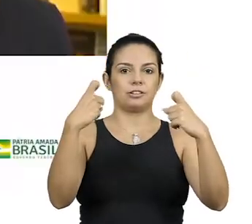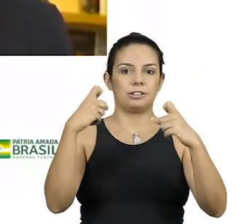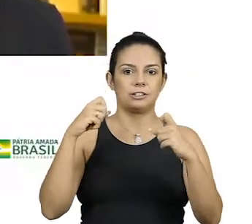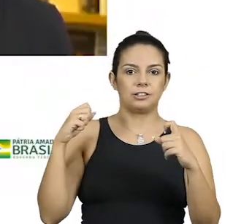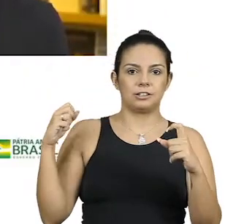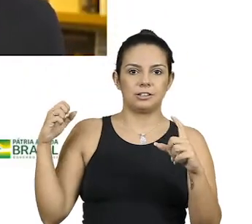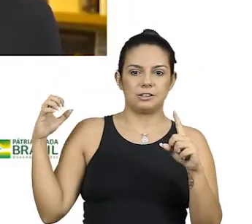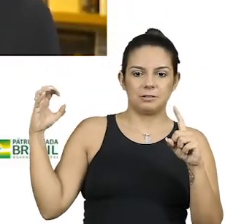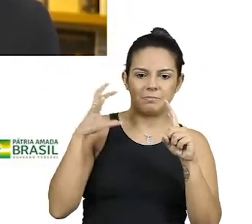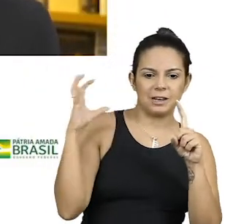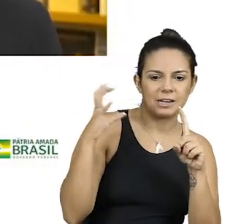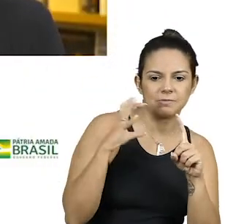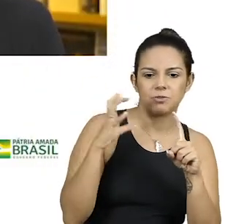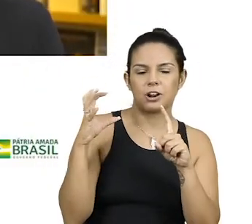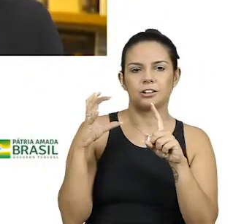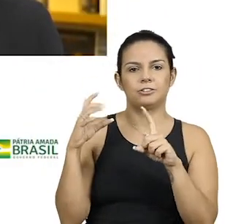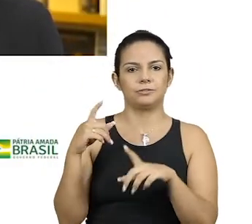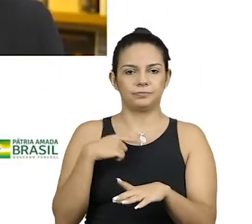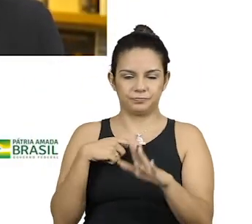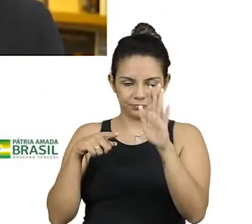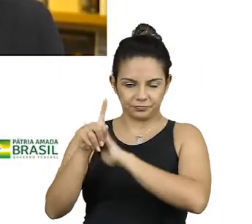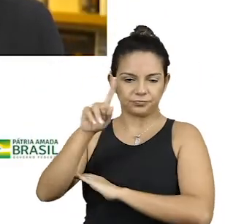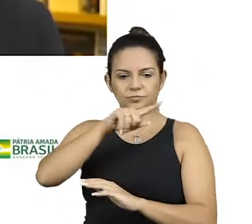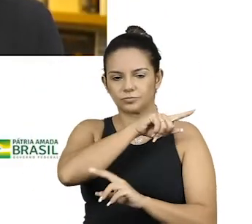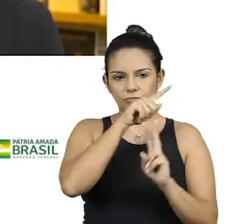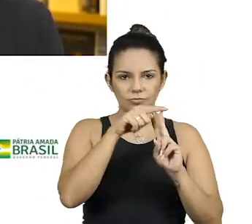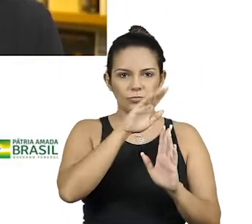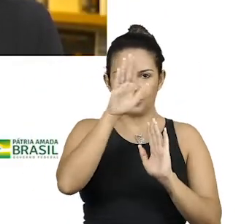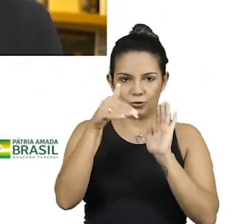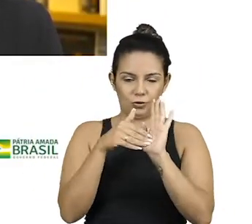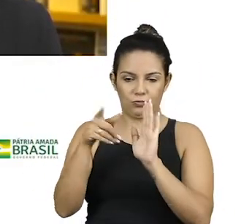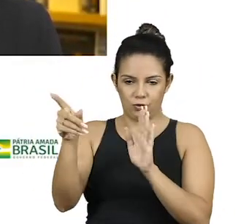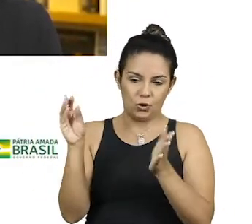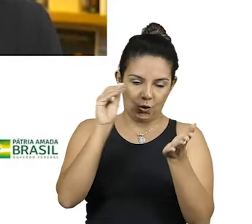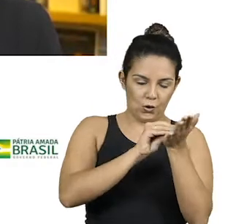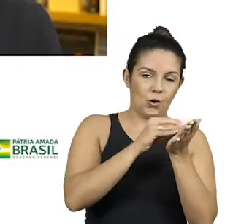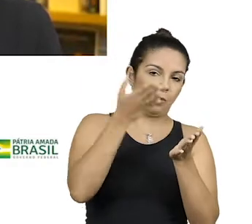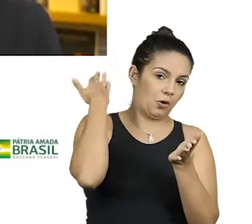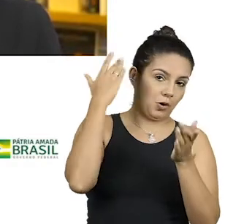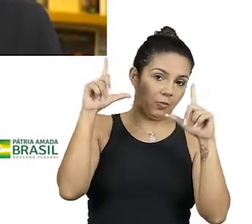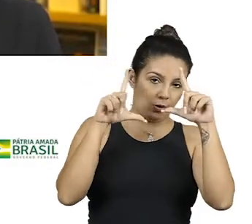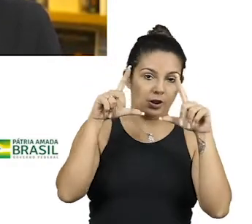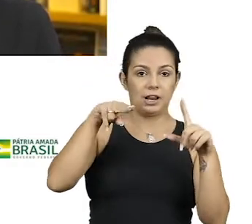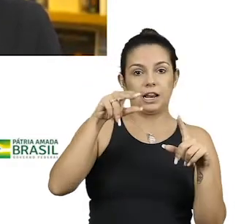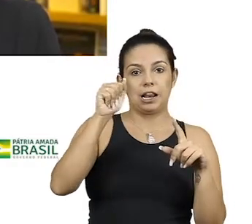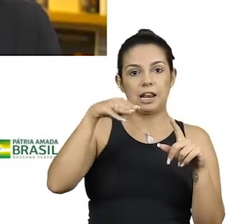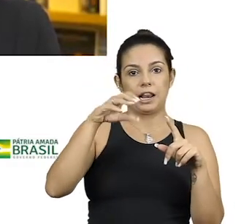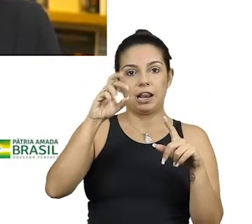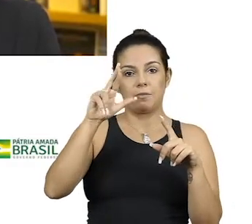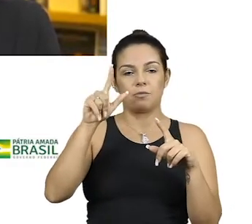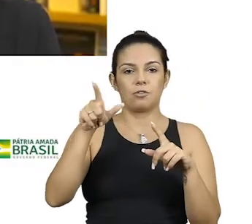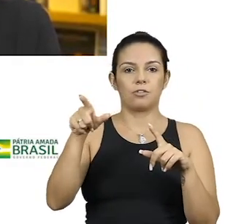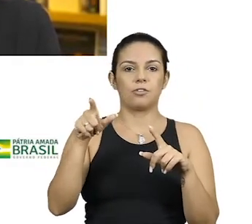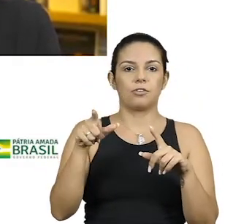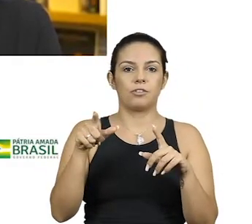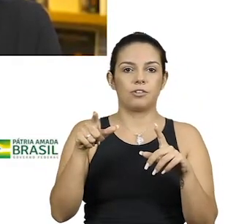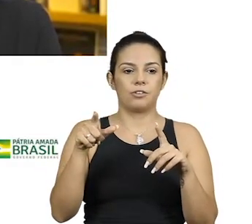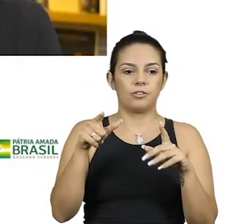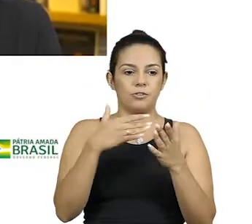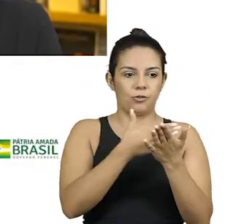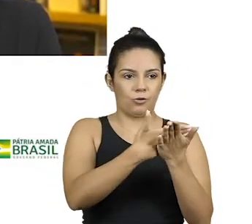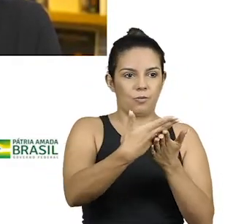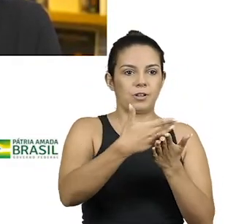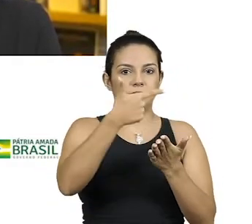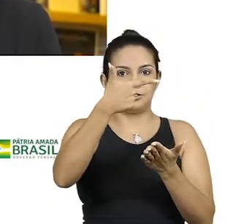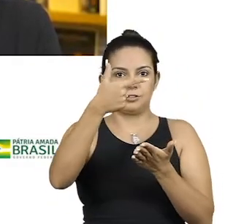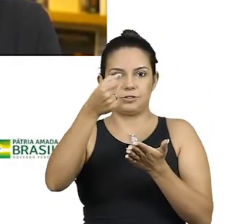Mas você não acha que tudo o que você colocou na época no Namoral, e eu acompanhei bem o Namoral, falar a verdade, desagou ali em